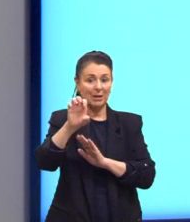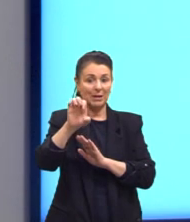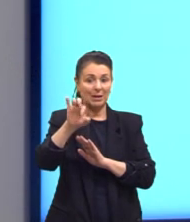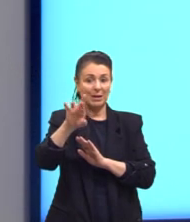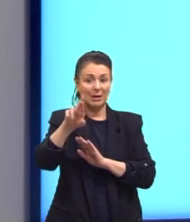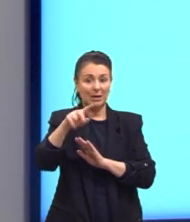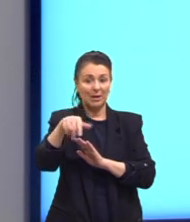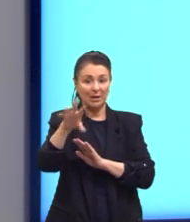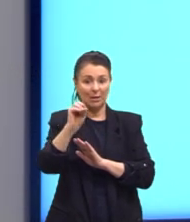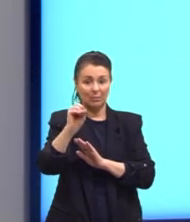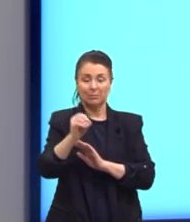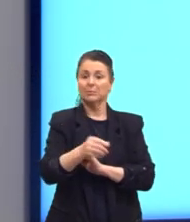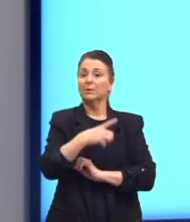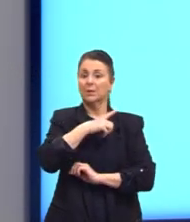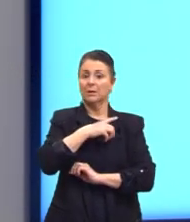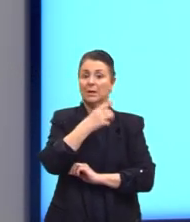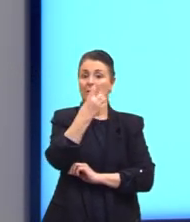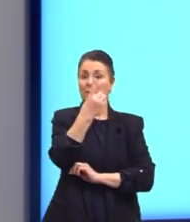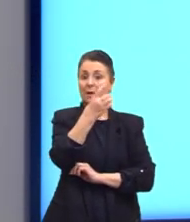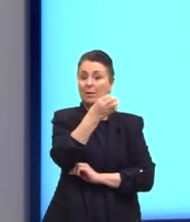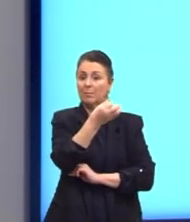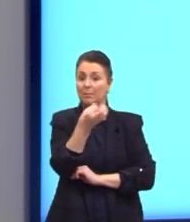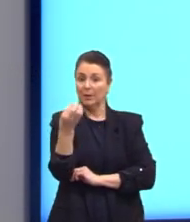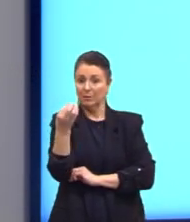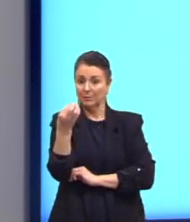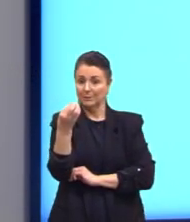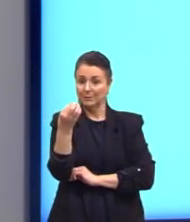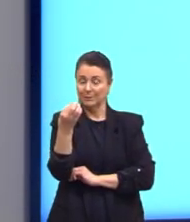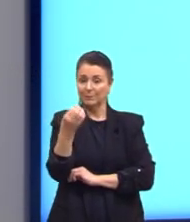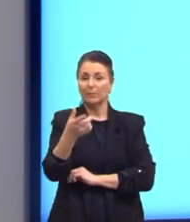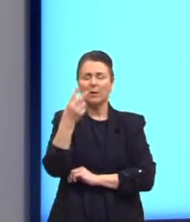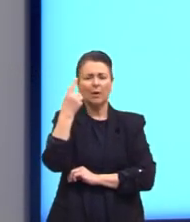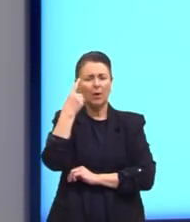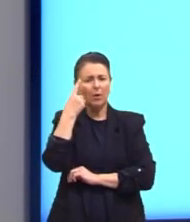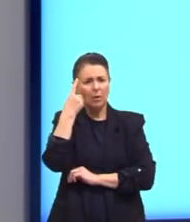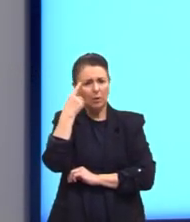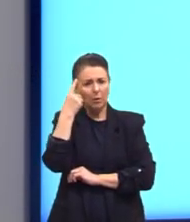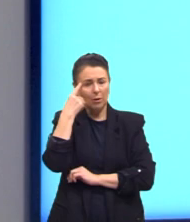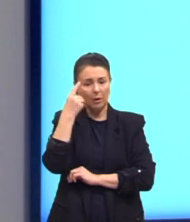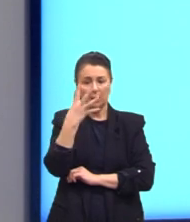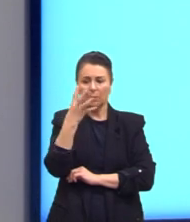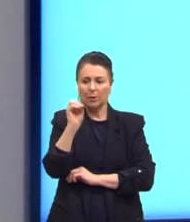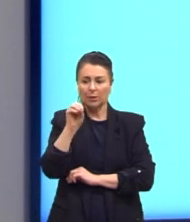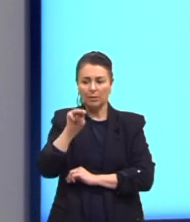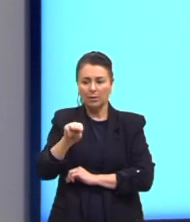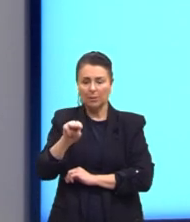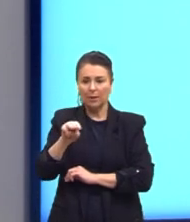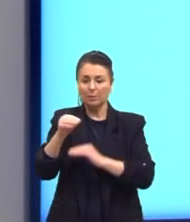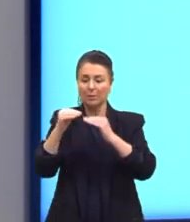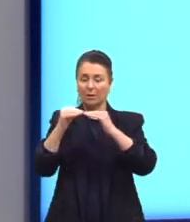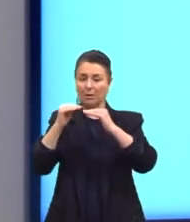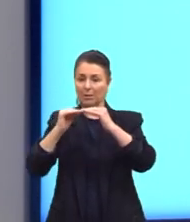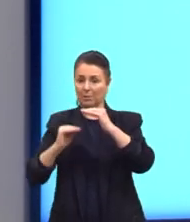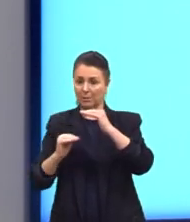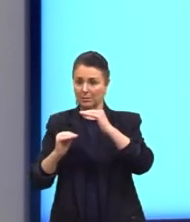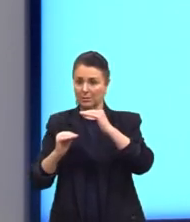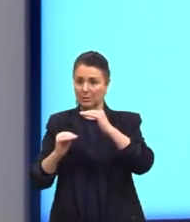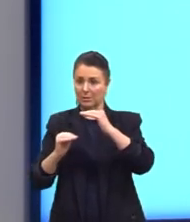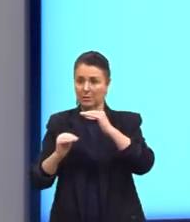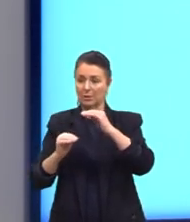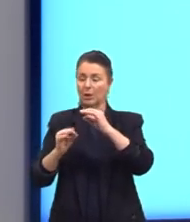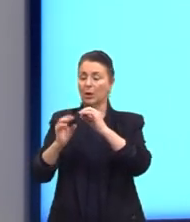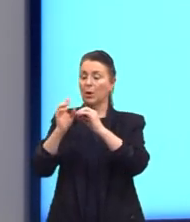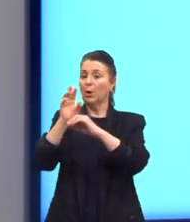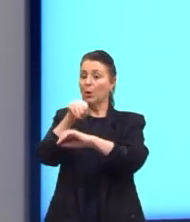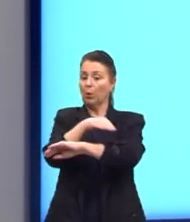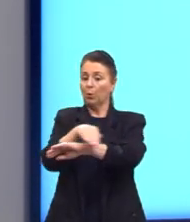a B, tem 100 metros. Mas, a gente vai considerar apenas 40 metros abaixo, né? Então, aqui na Rua